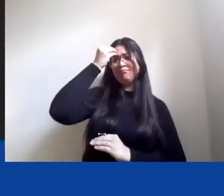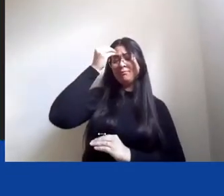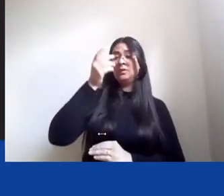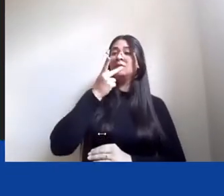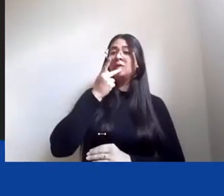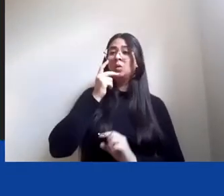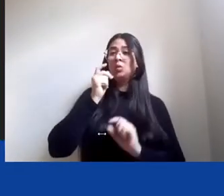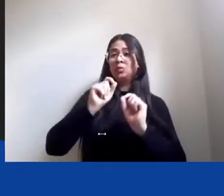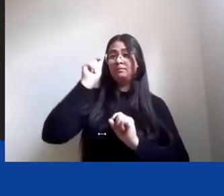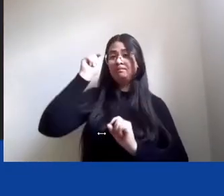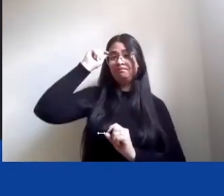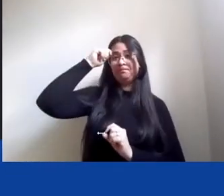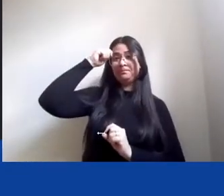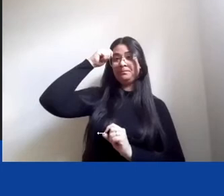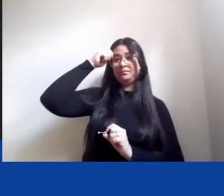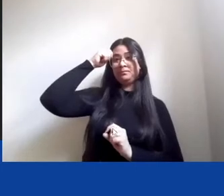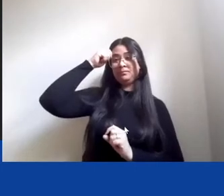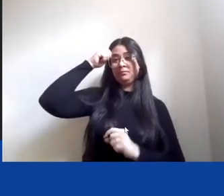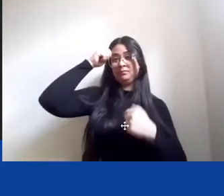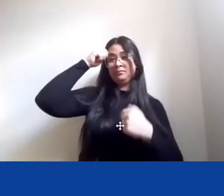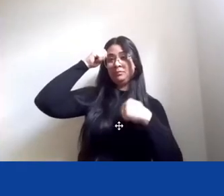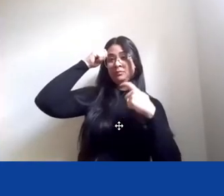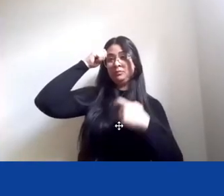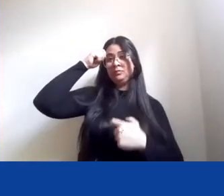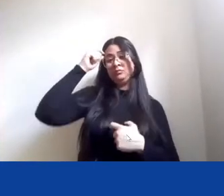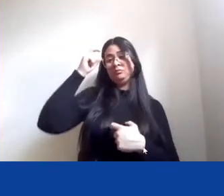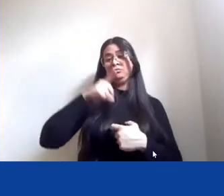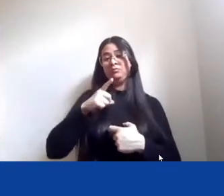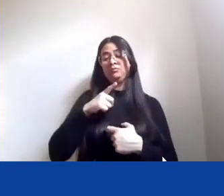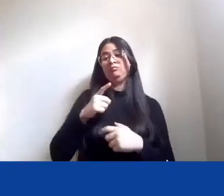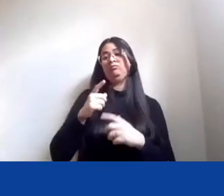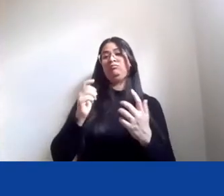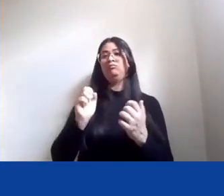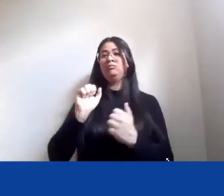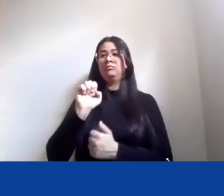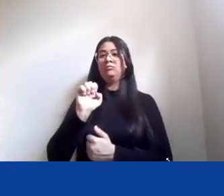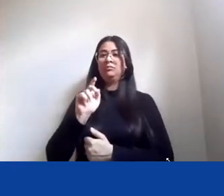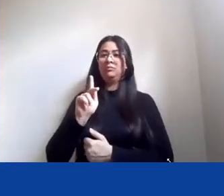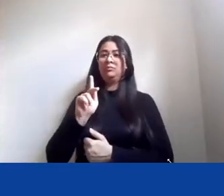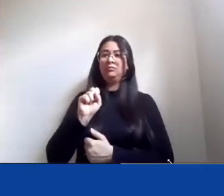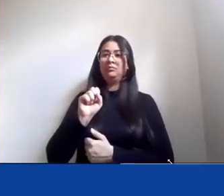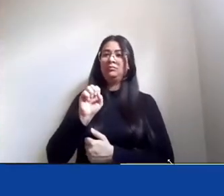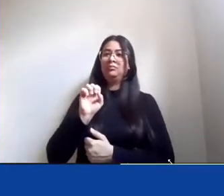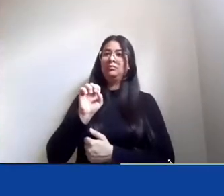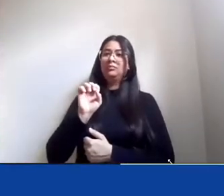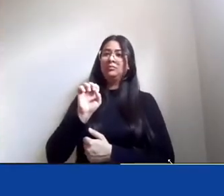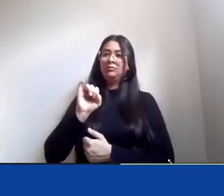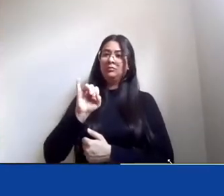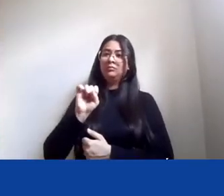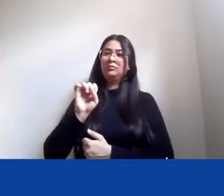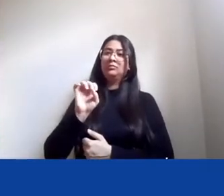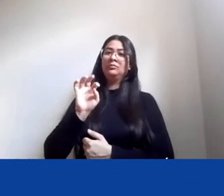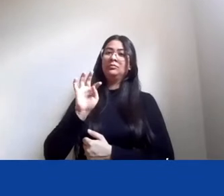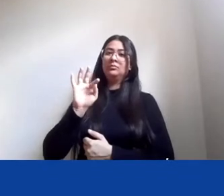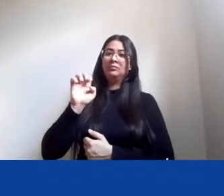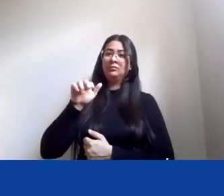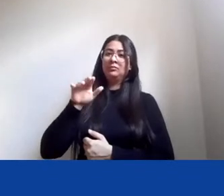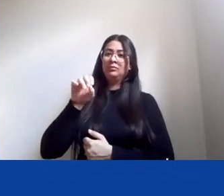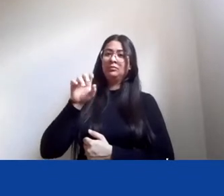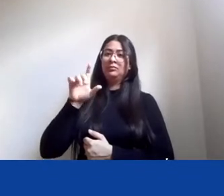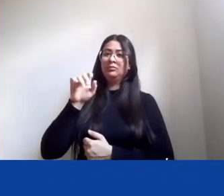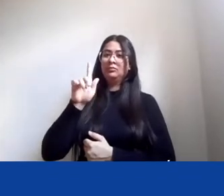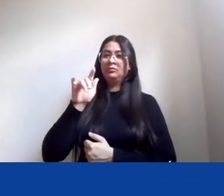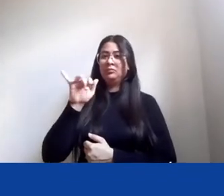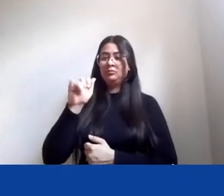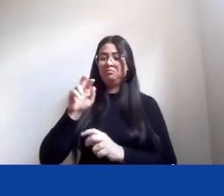do branco falando de negros. Eu tenho uma epistemologia diferente, como nossos colegas indígenas também estão dizendo a mesma coisa. E